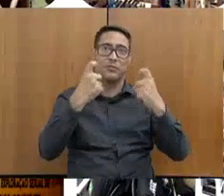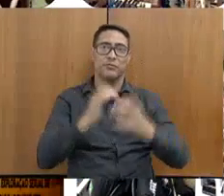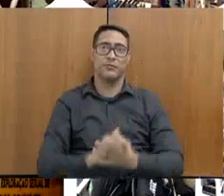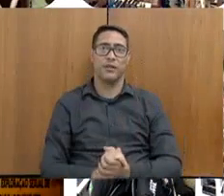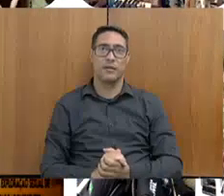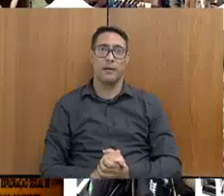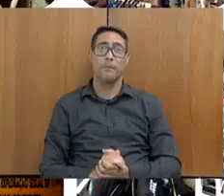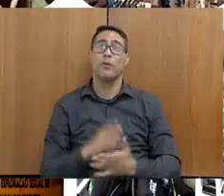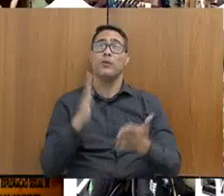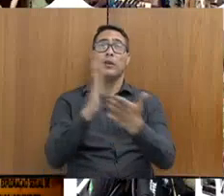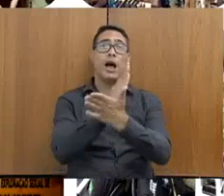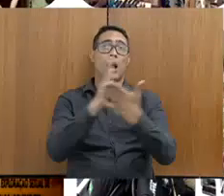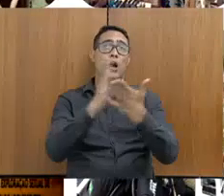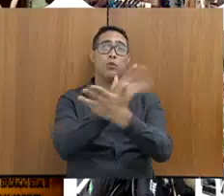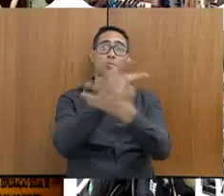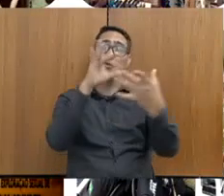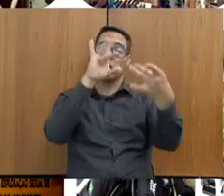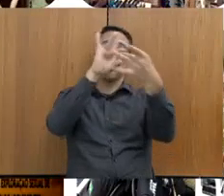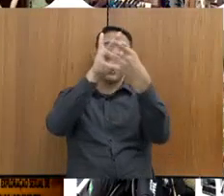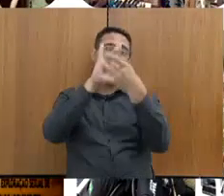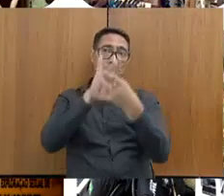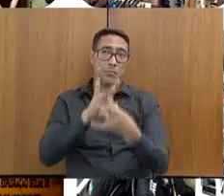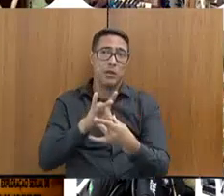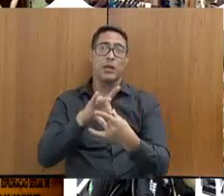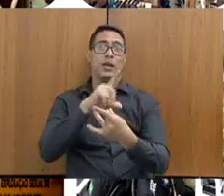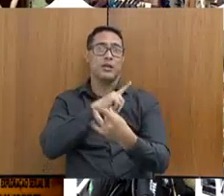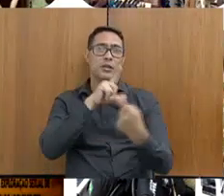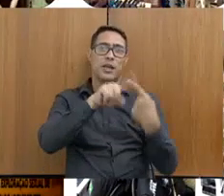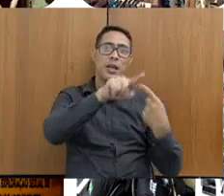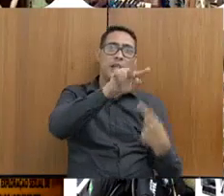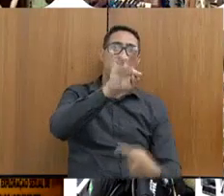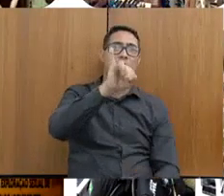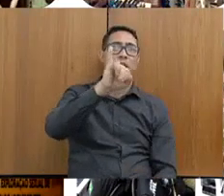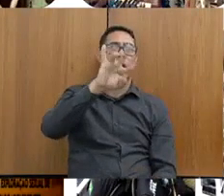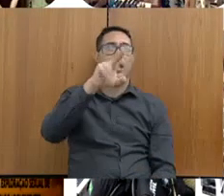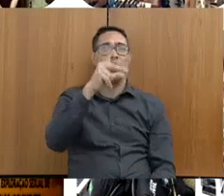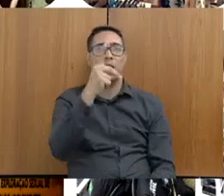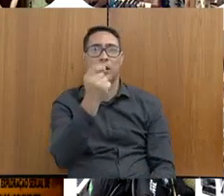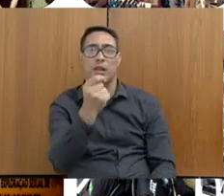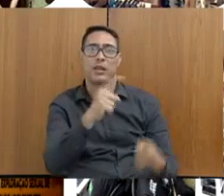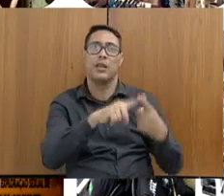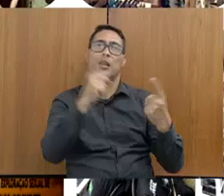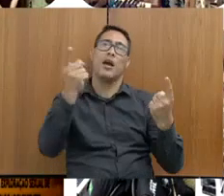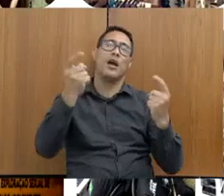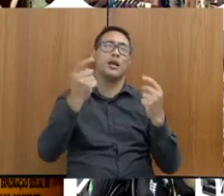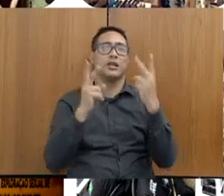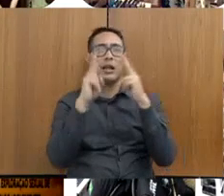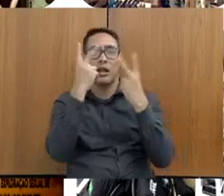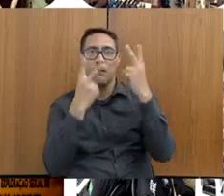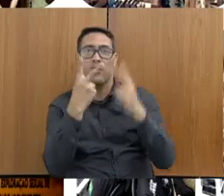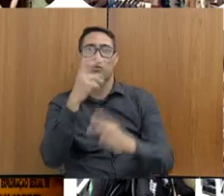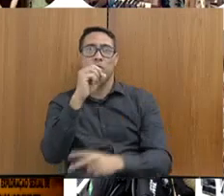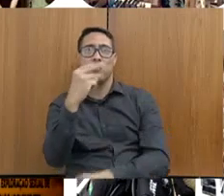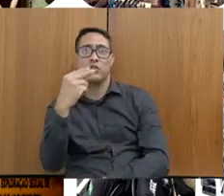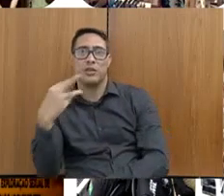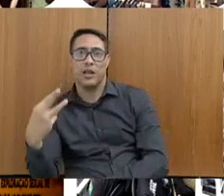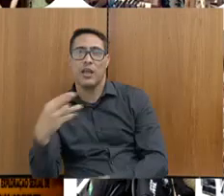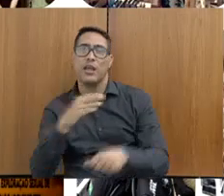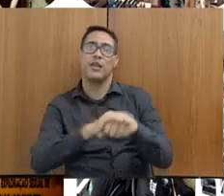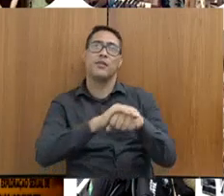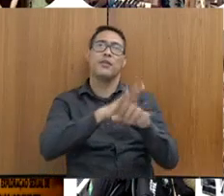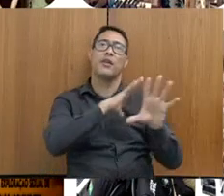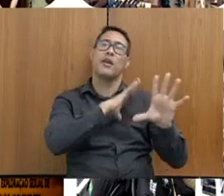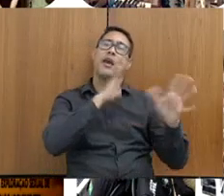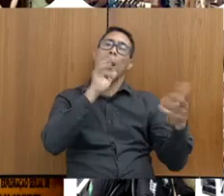algumas operações integradas que já aconteceram, Operação Trigger, Carnaval 2023, Blitz entregadas de lei seca,